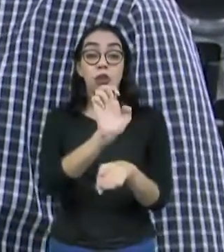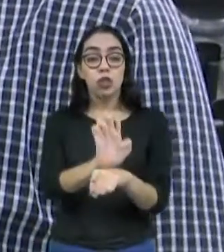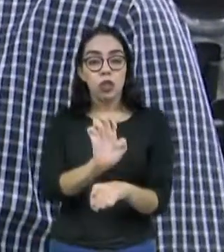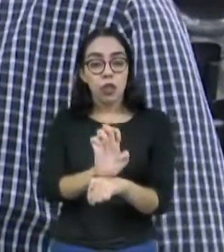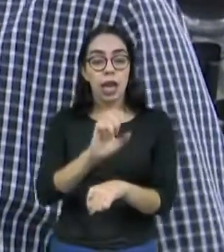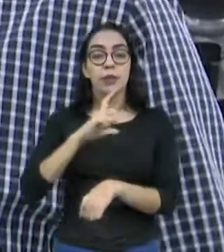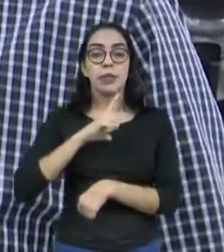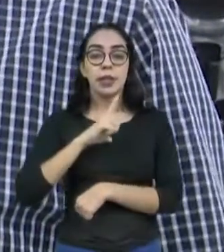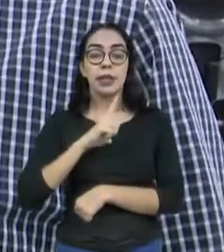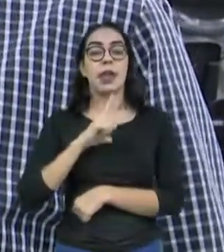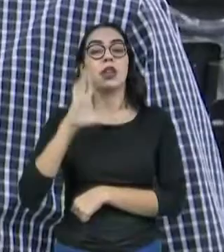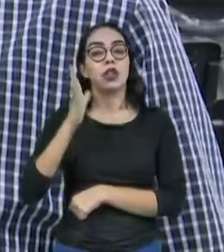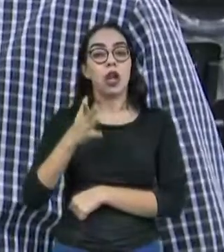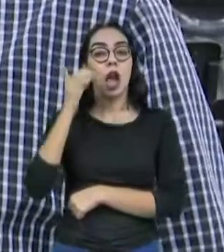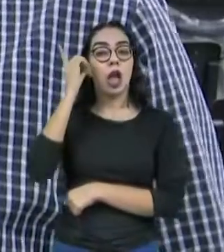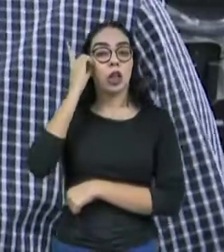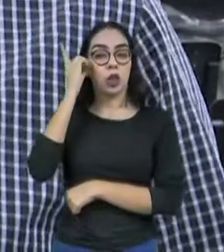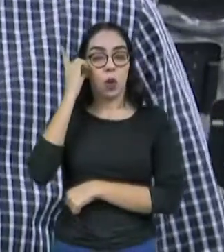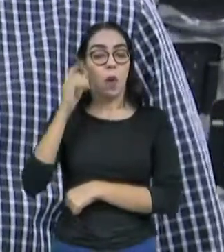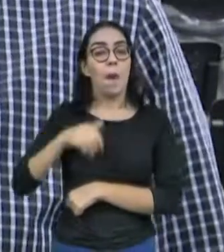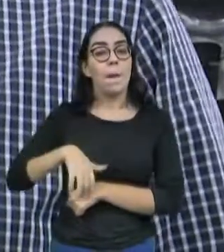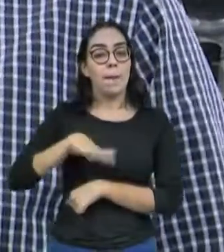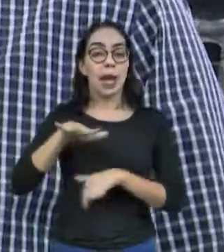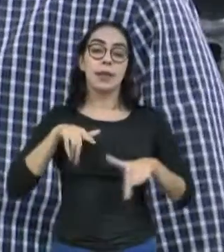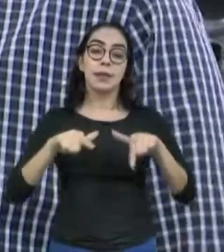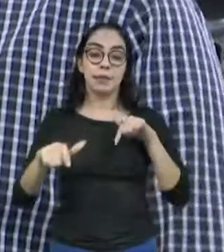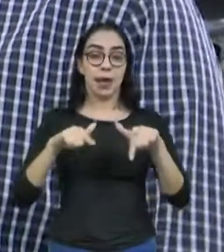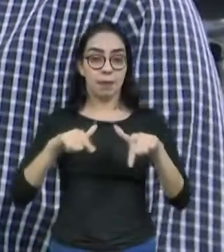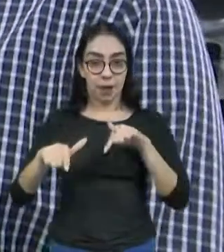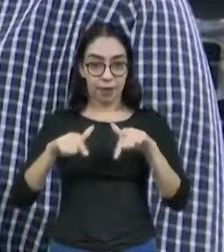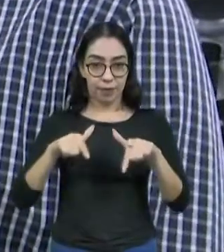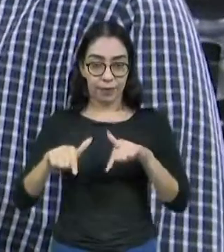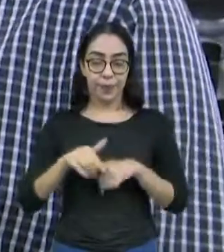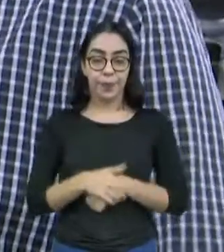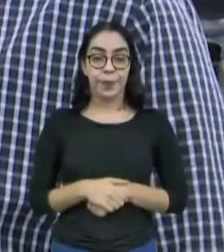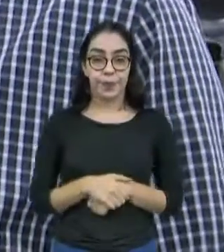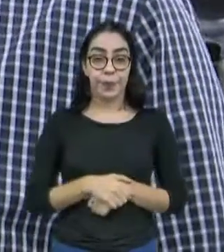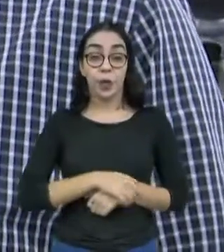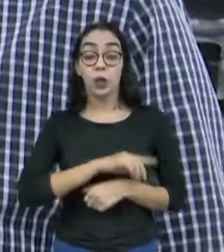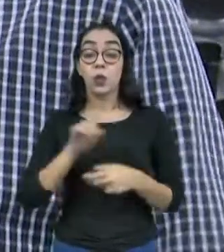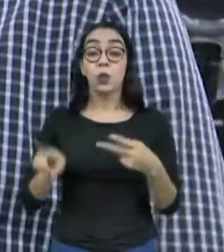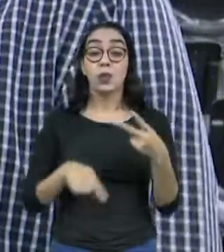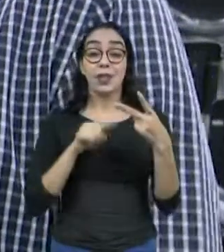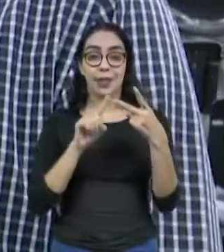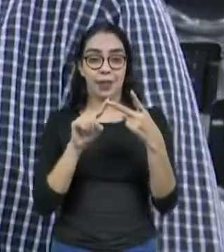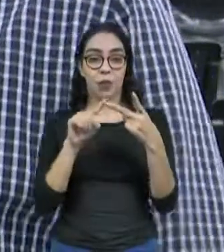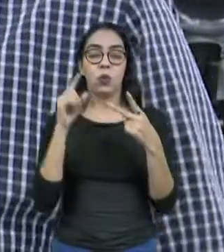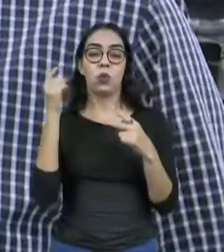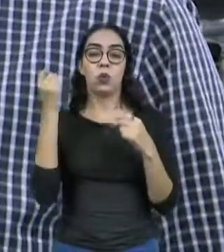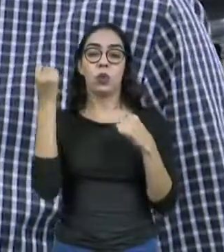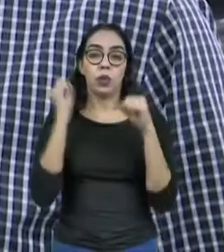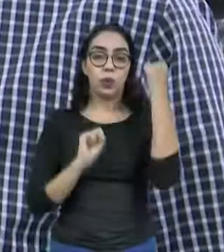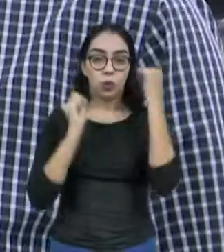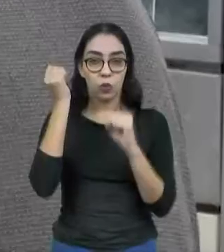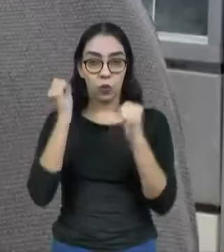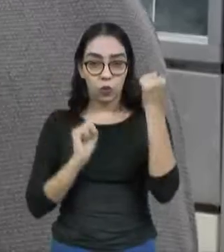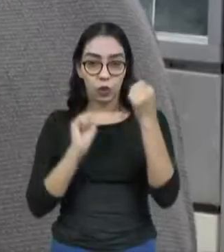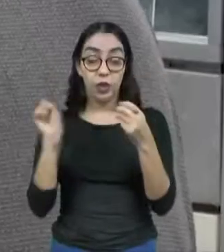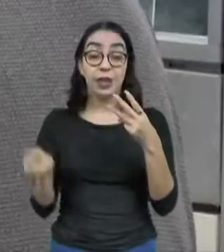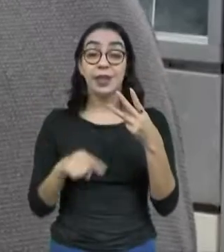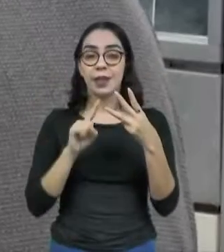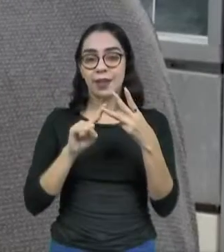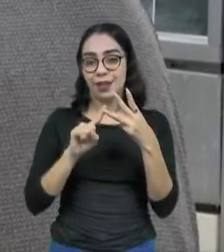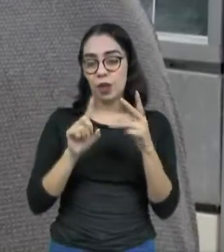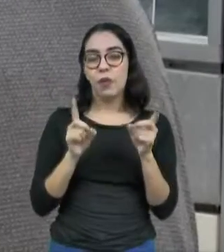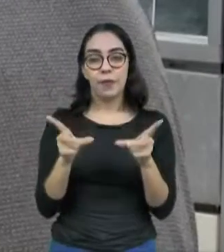essa vocação para o serviço. Vem seguido logo pela indústria, que é o segundo e depois o comércio. O